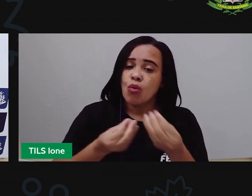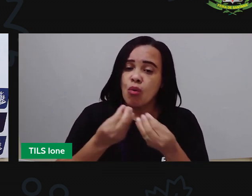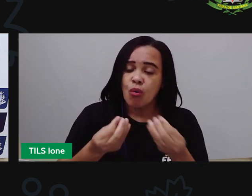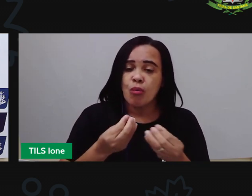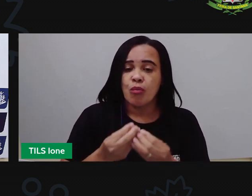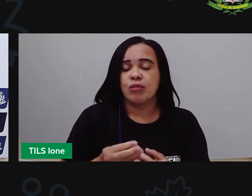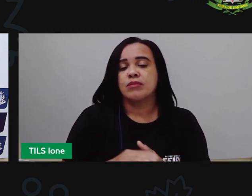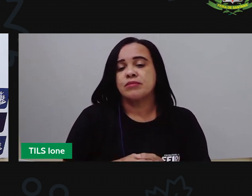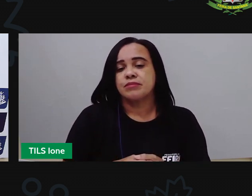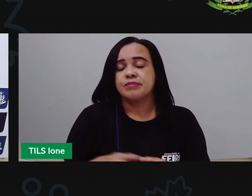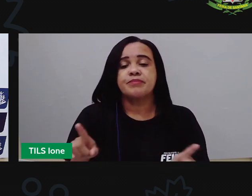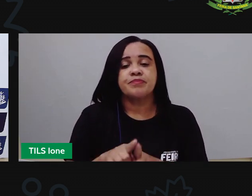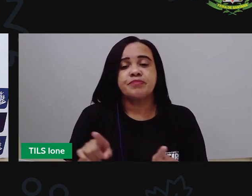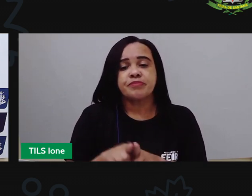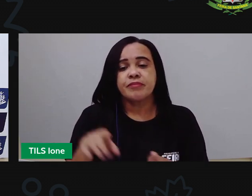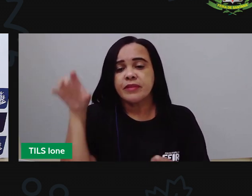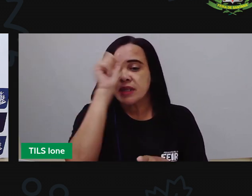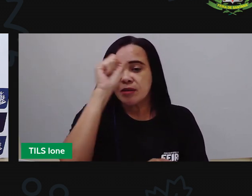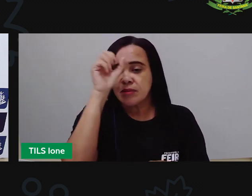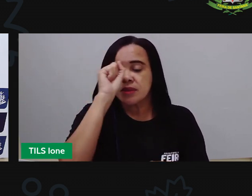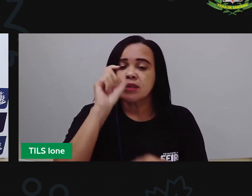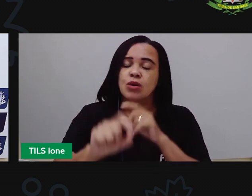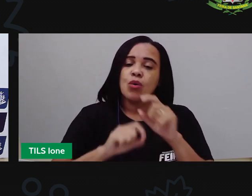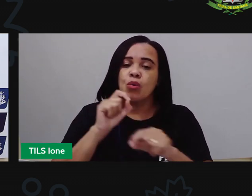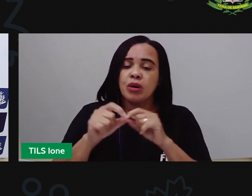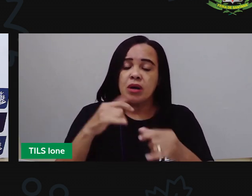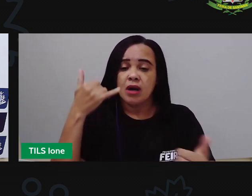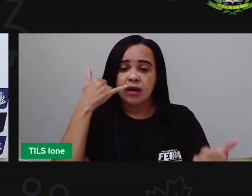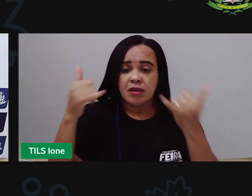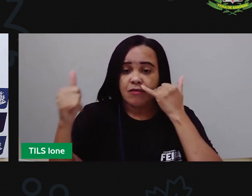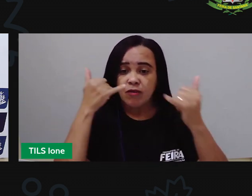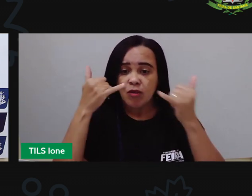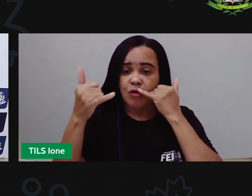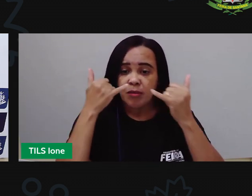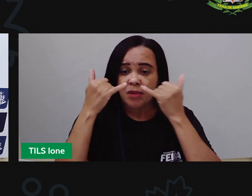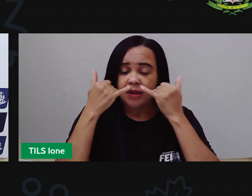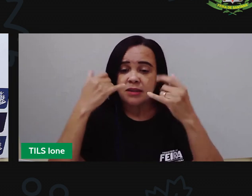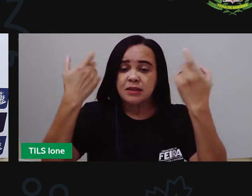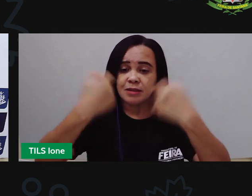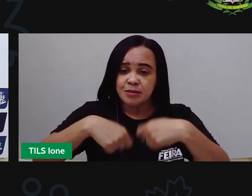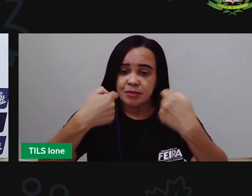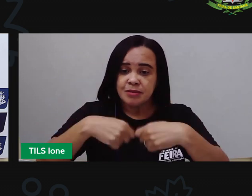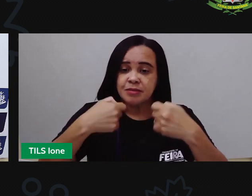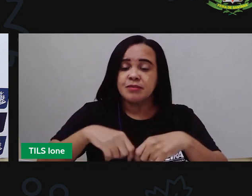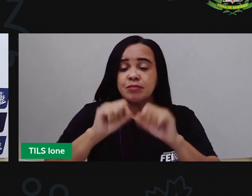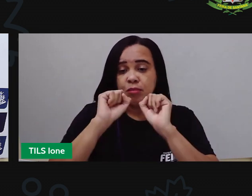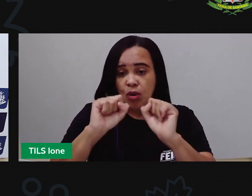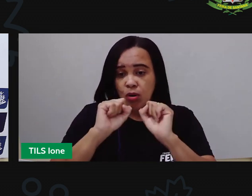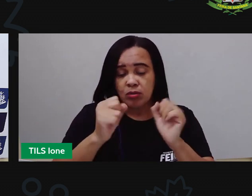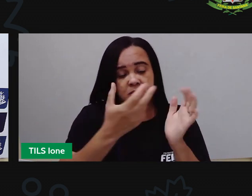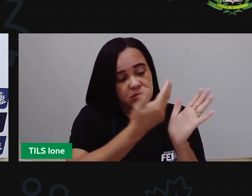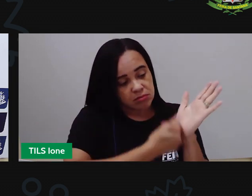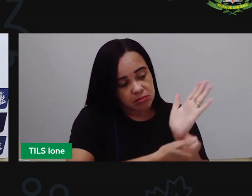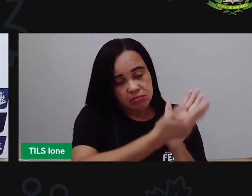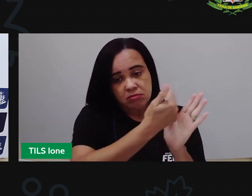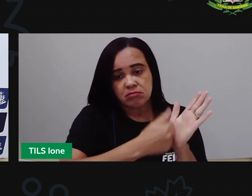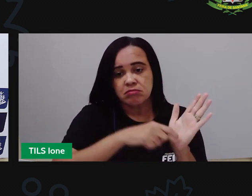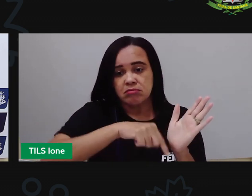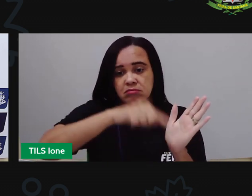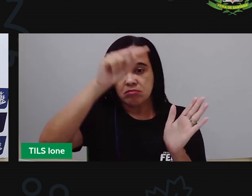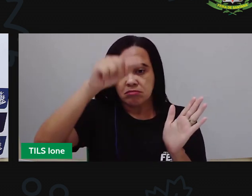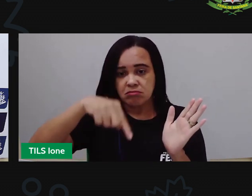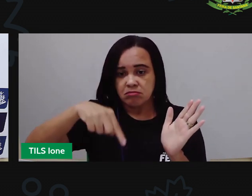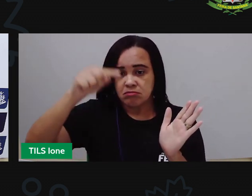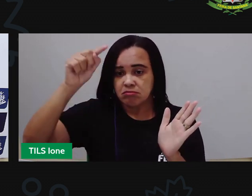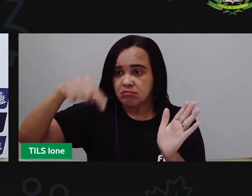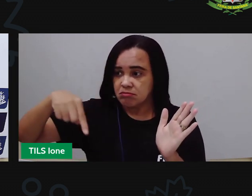você pode representar informações dados por meios de gráficos hoje a gente viu o